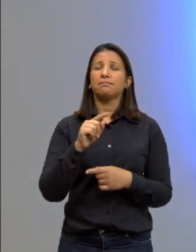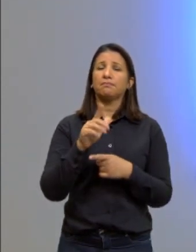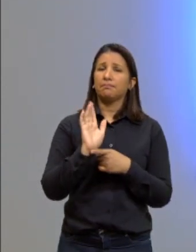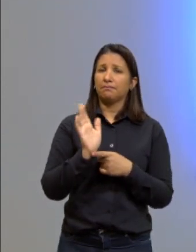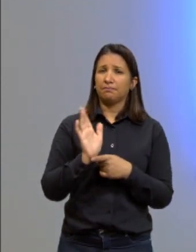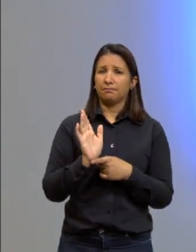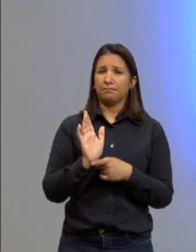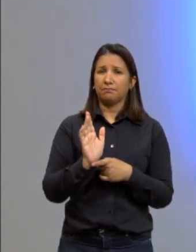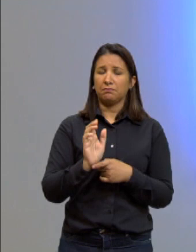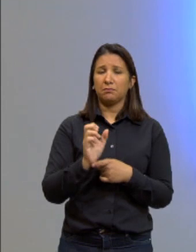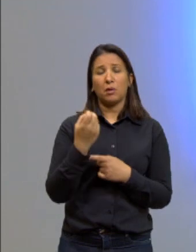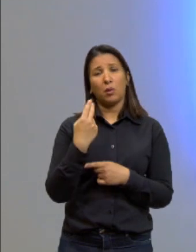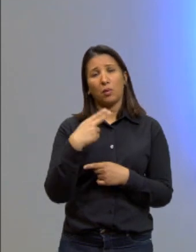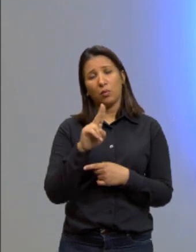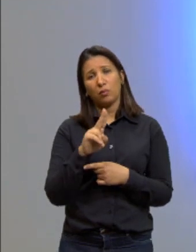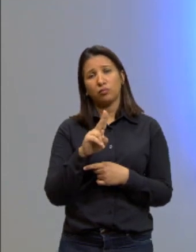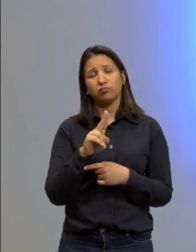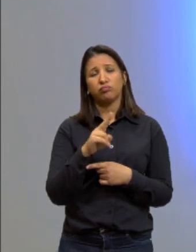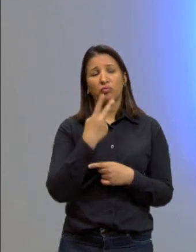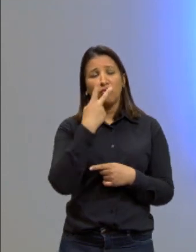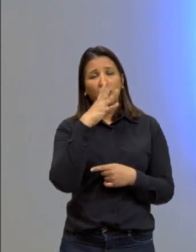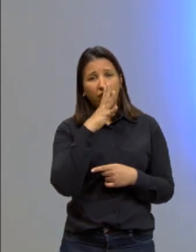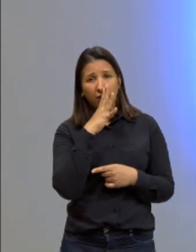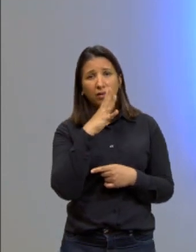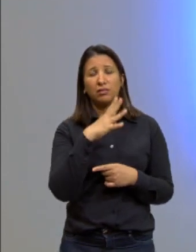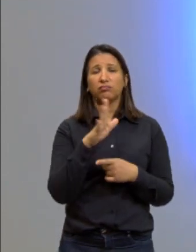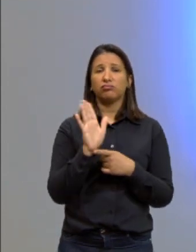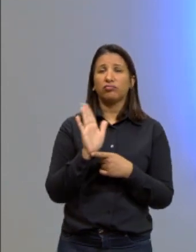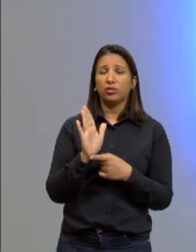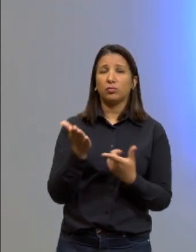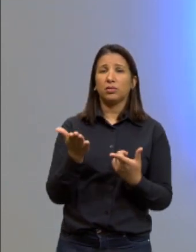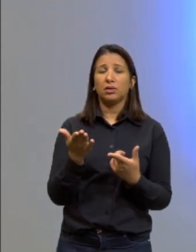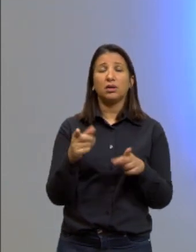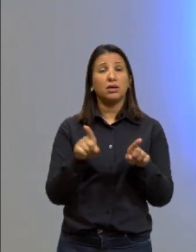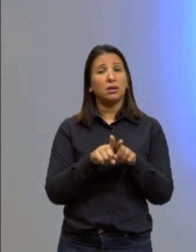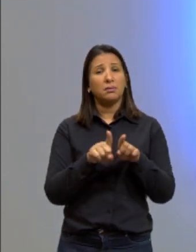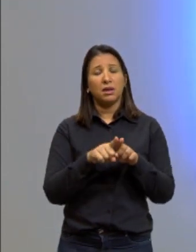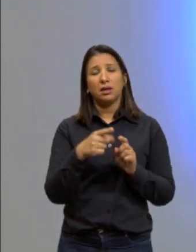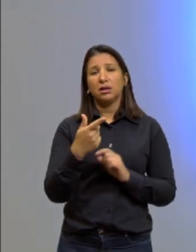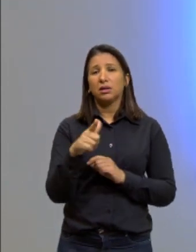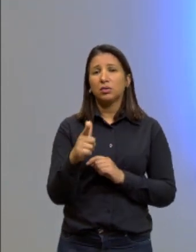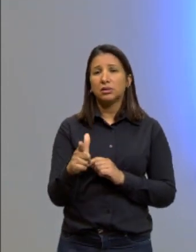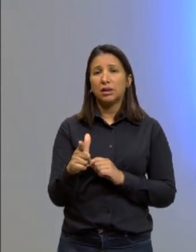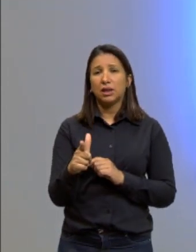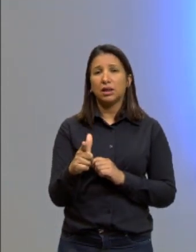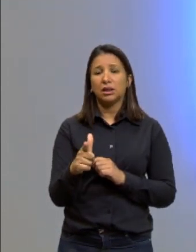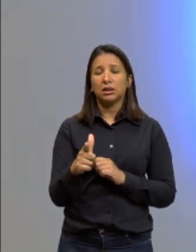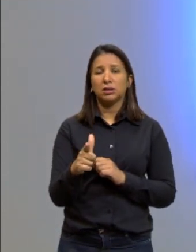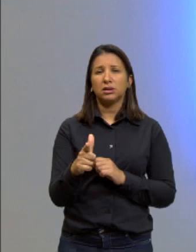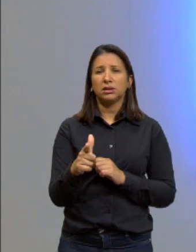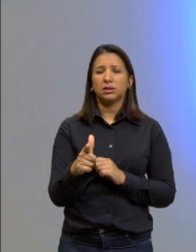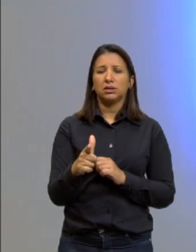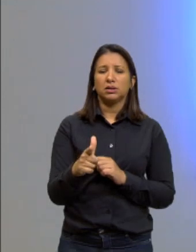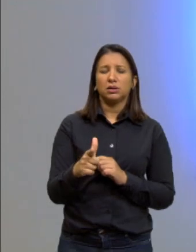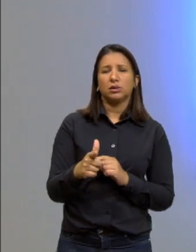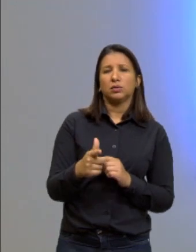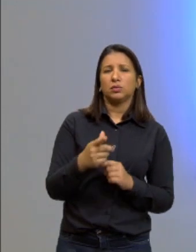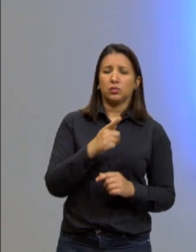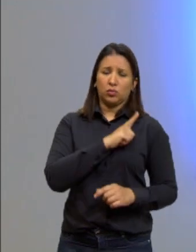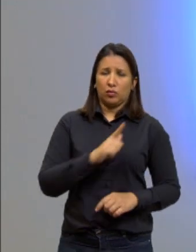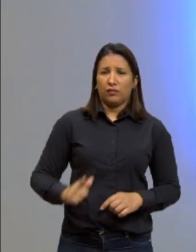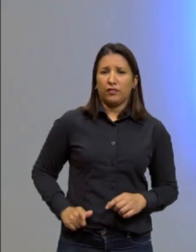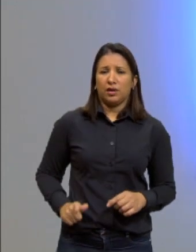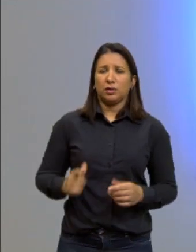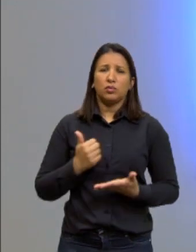cinema ou a uma sessão de filmes e também não há um fomento por parte do governo